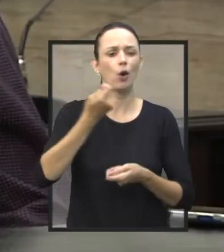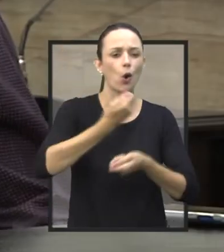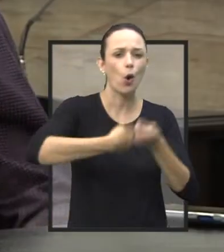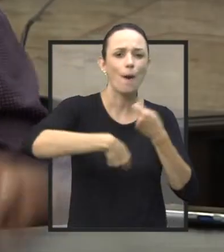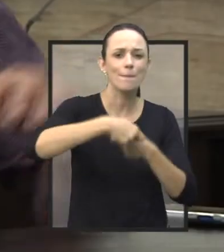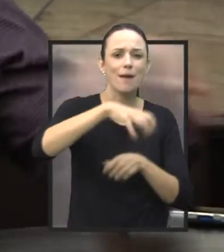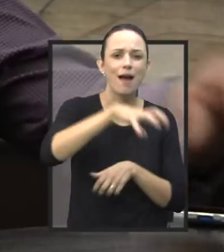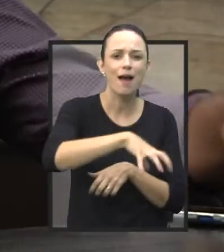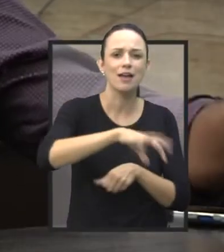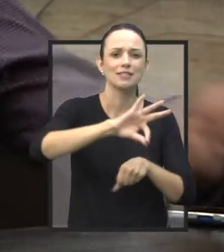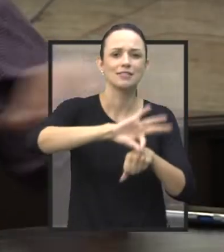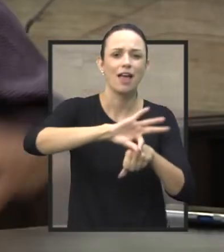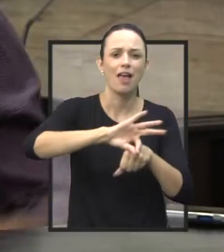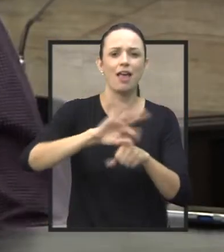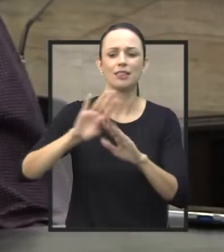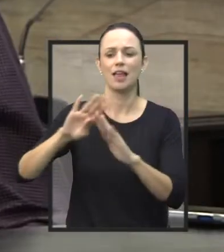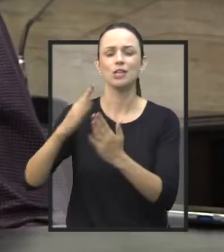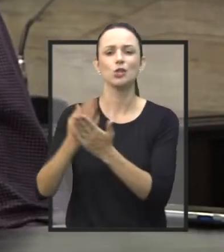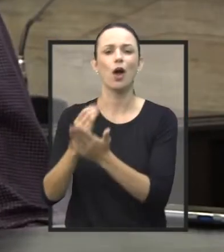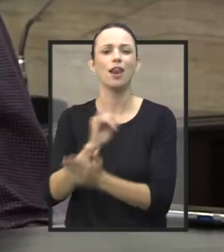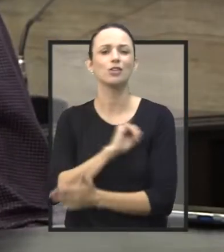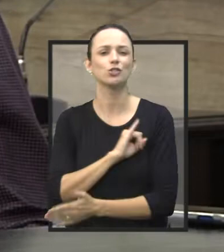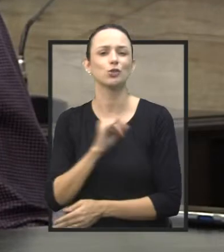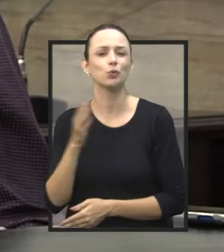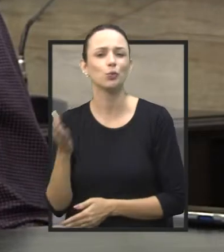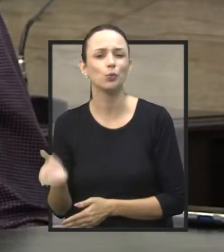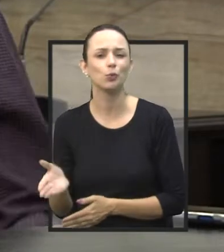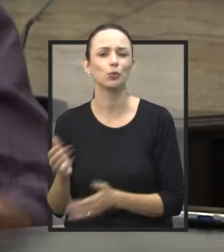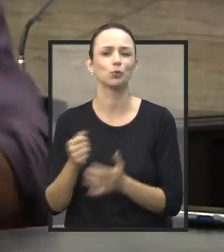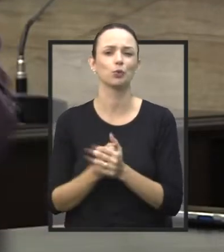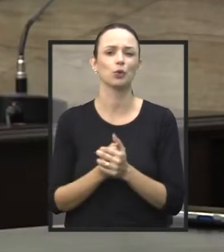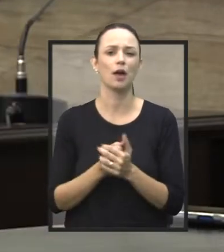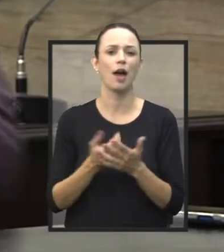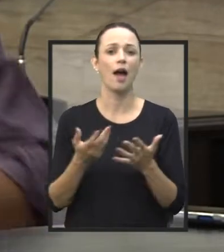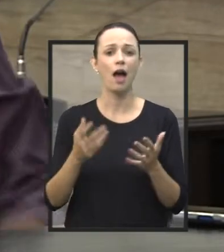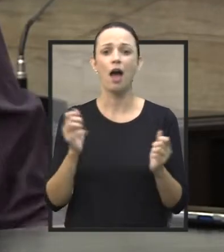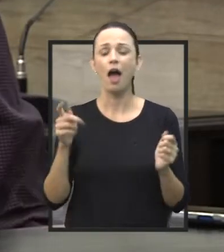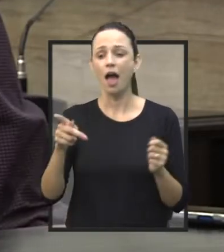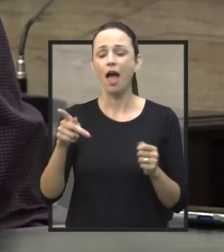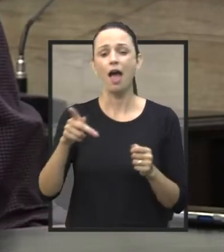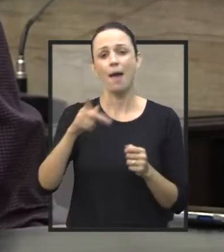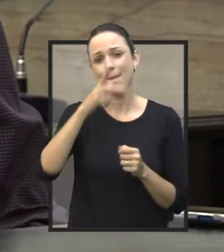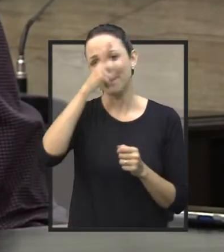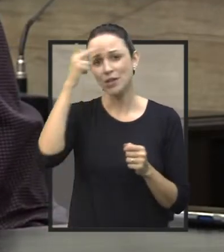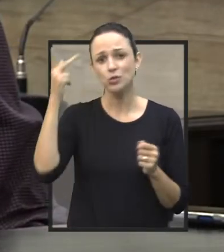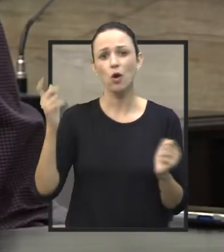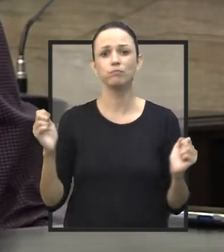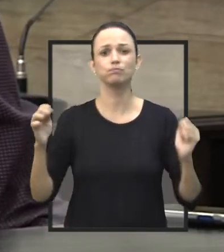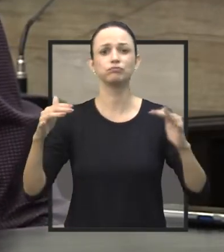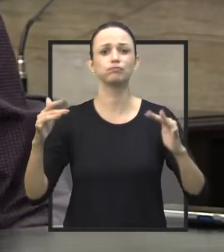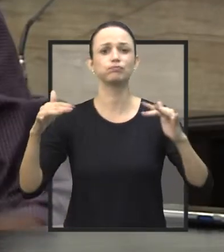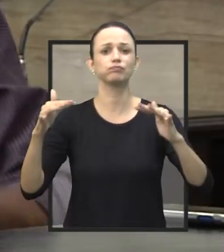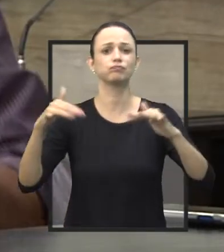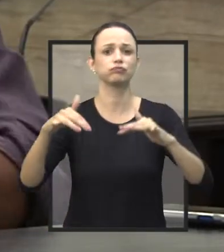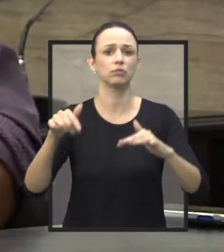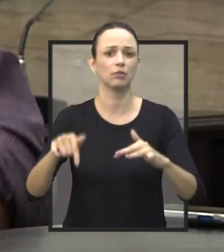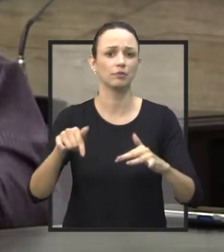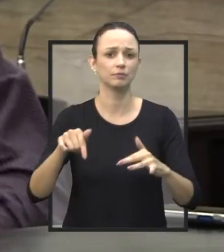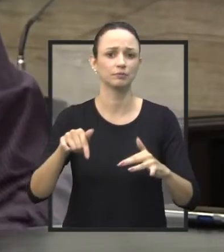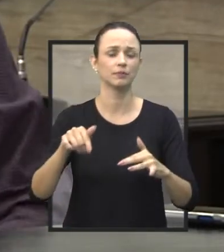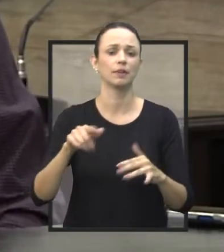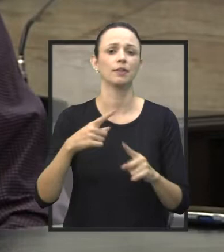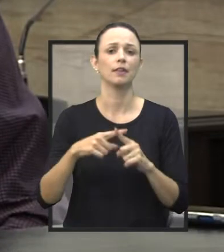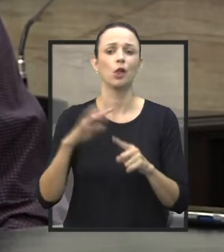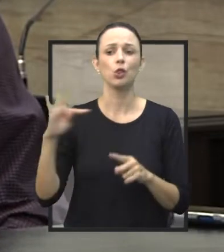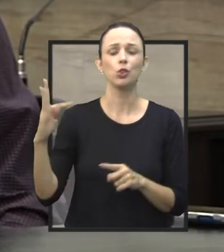da cidade, a escola, instituto, passou a ser palco desse pessoal. Então, estamos todos